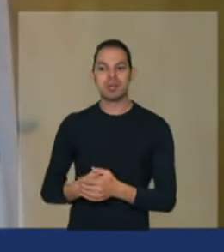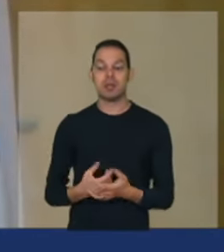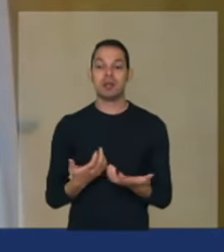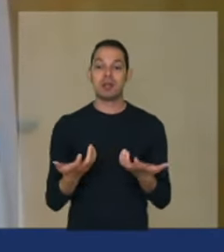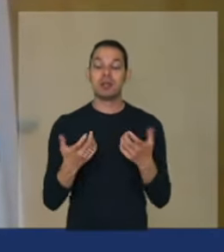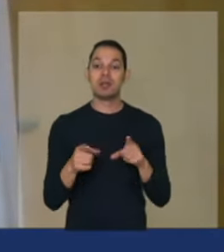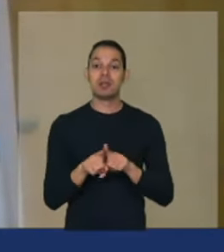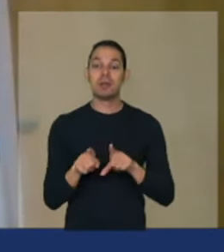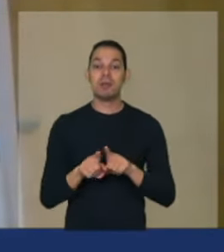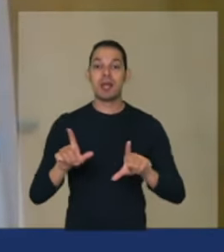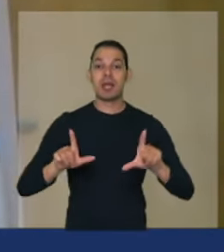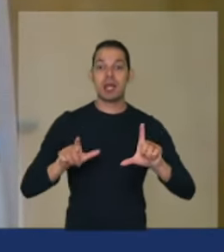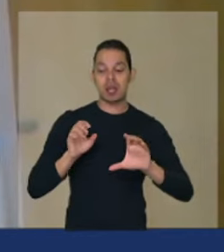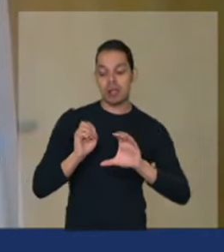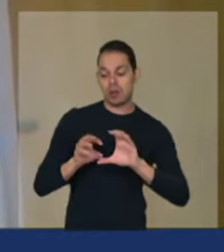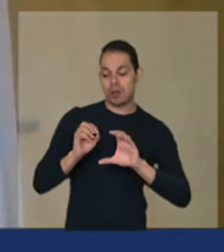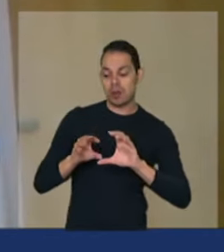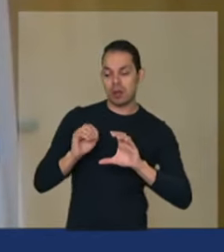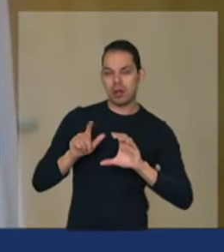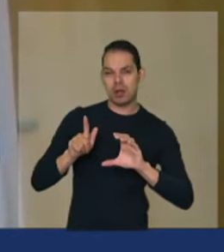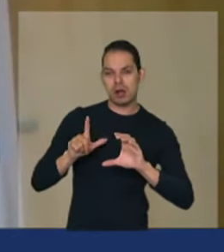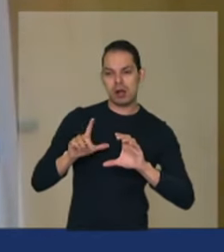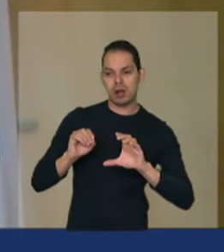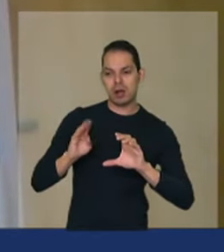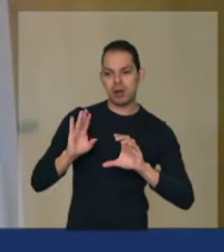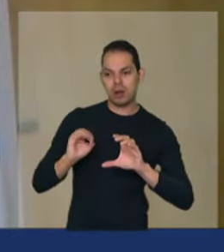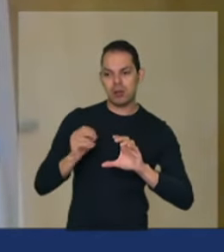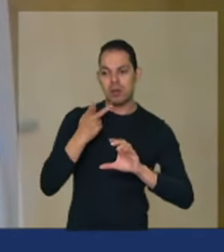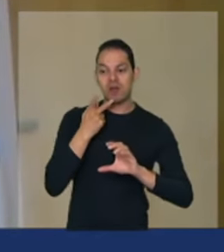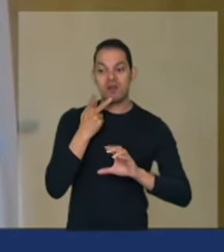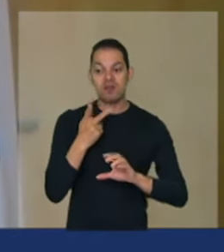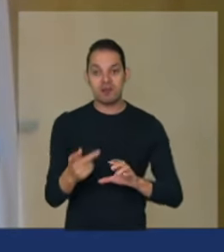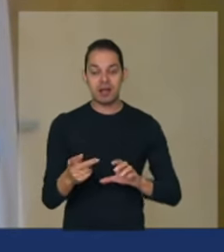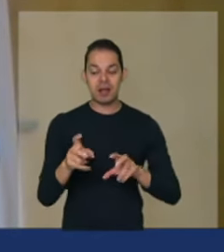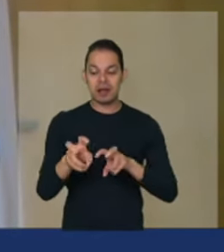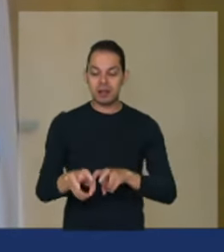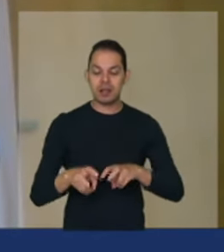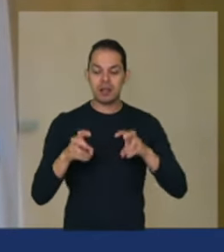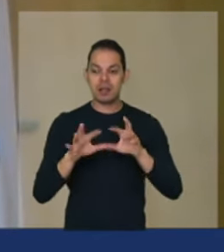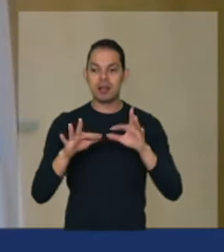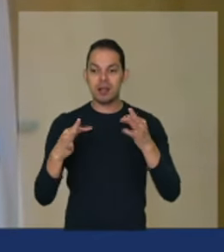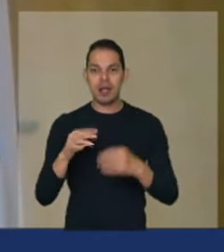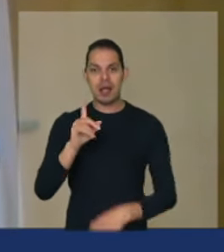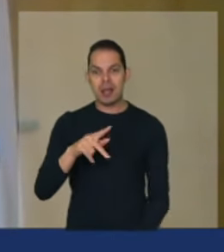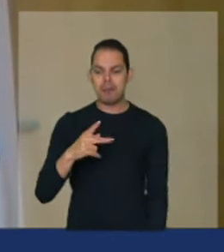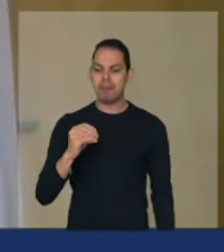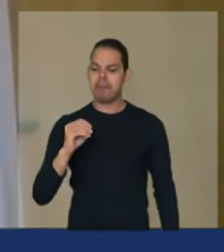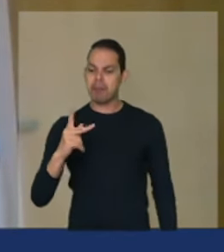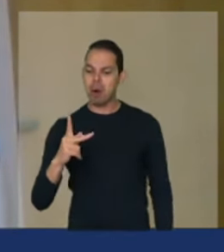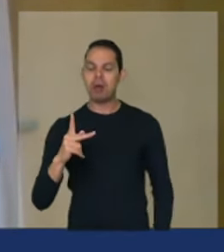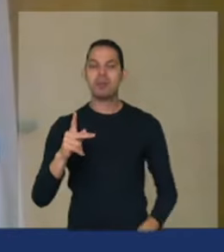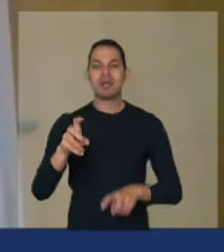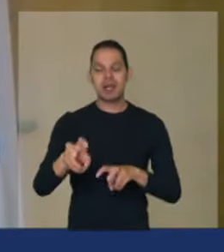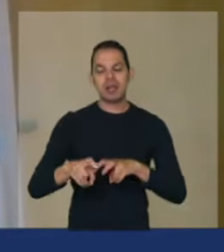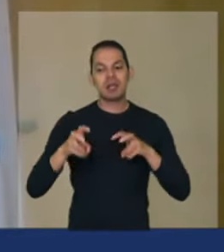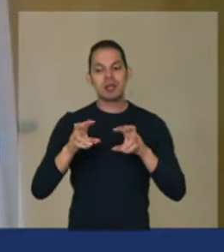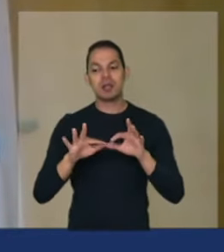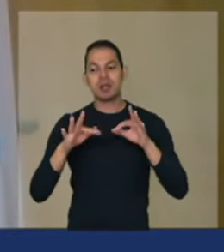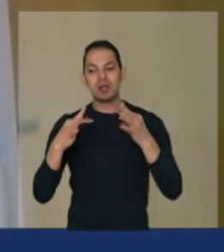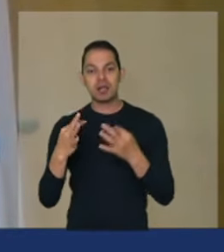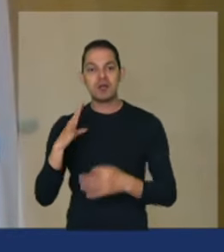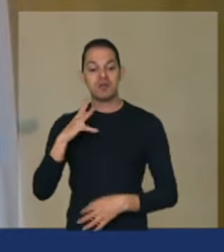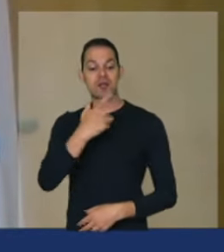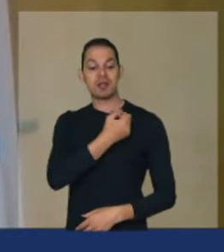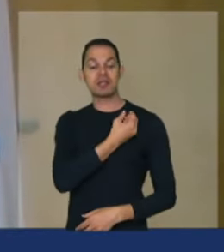diga que a agricultura familiar é top diga que a agricultura familiar salva vidas